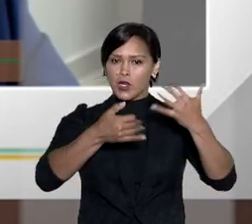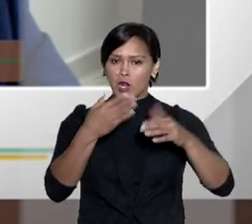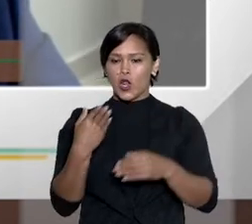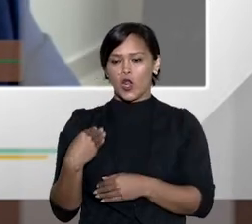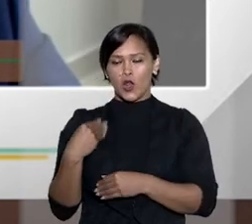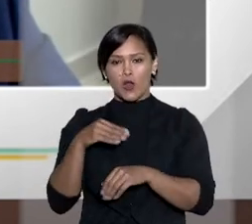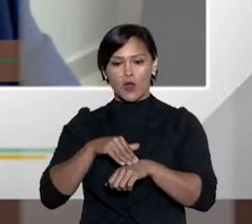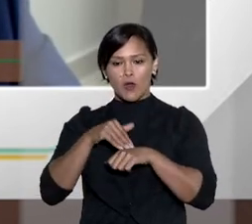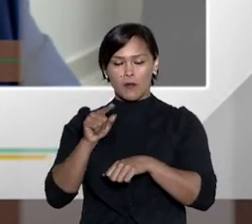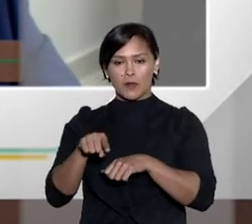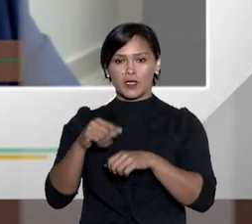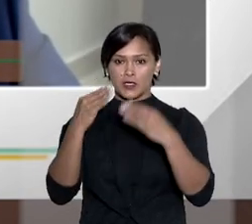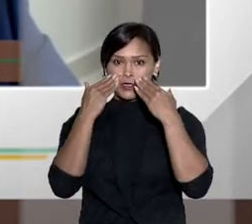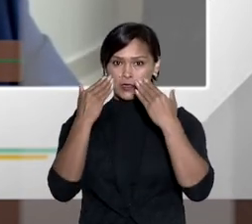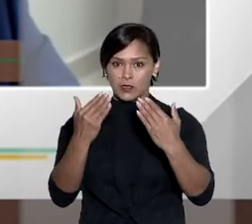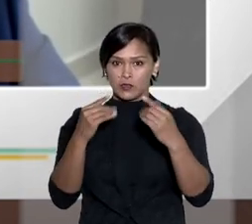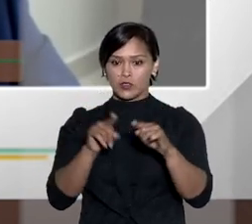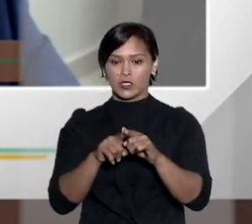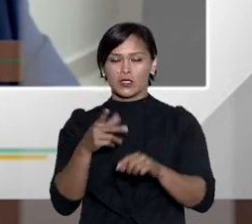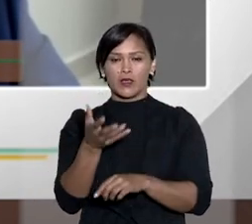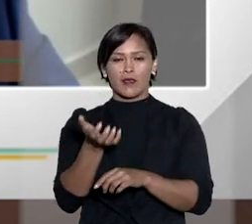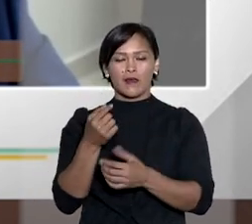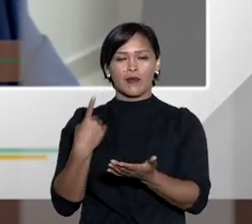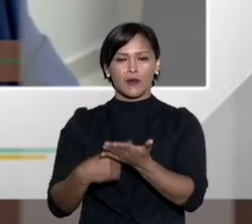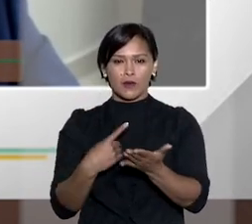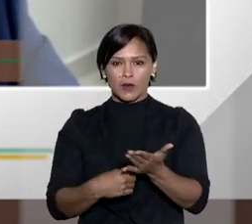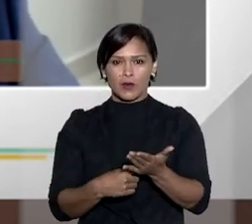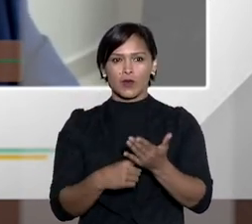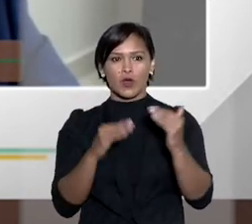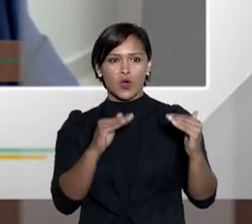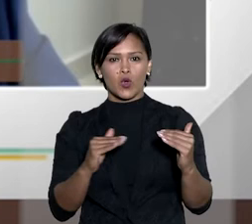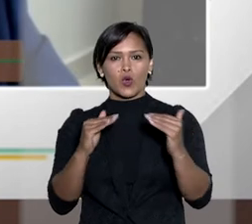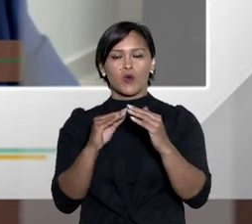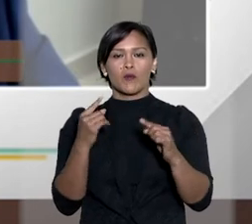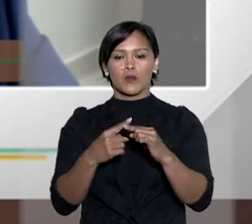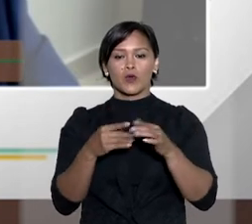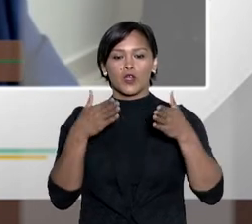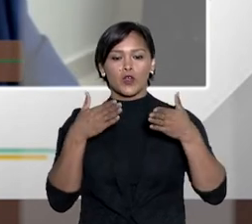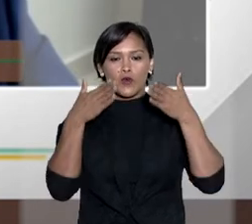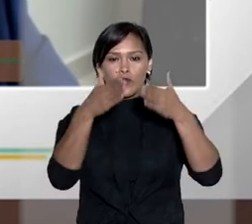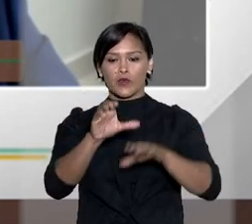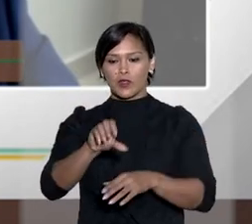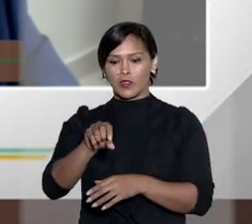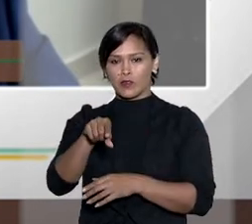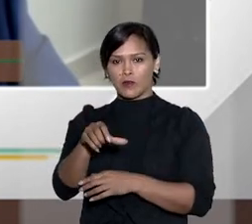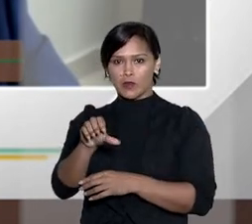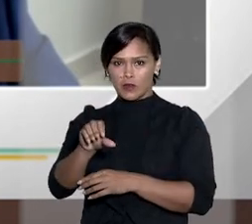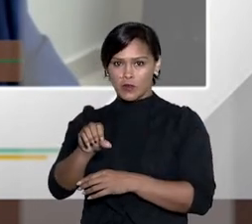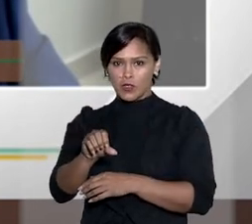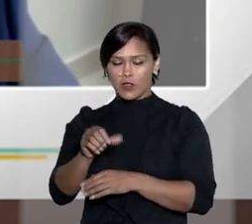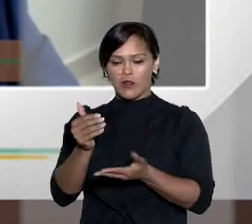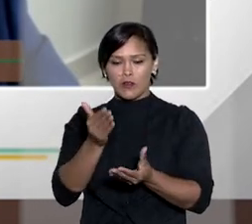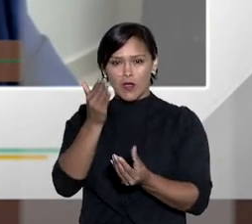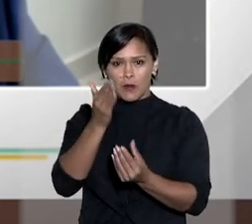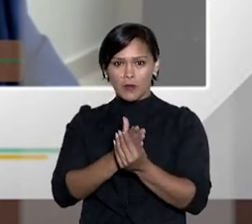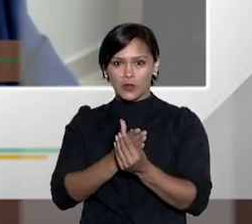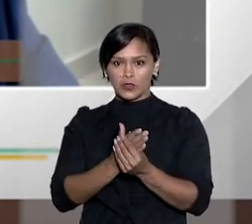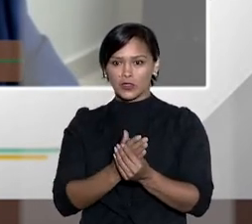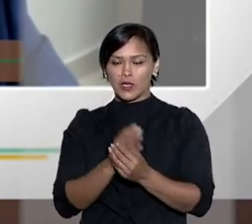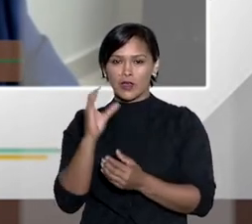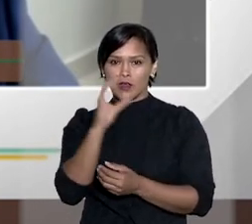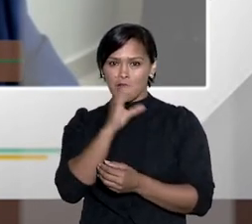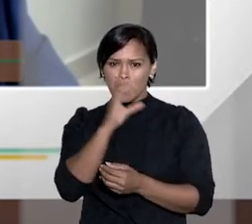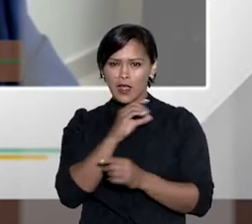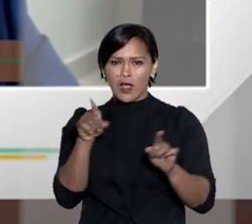a parte é citada para comparecer a audiência o demandado e busca-se o acordo a composição porque o